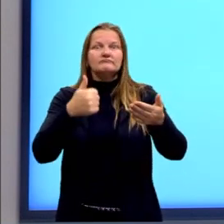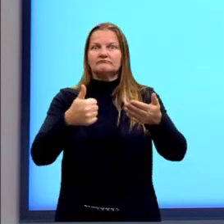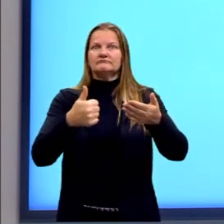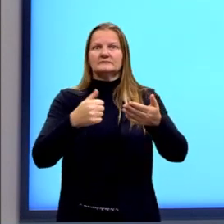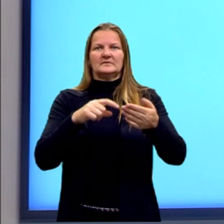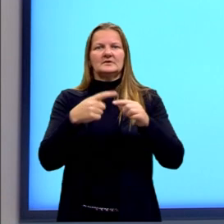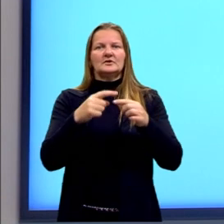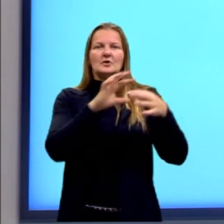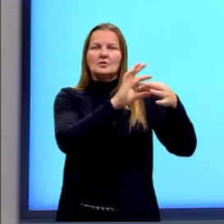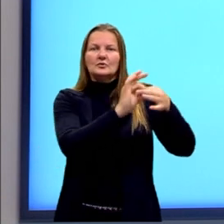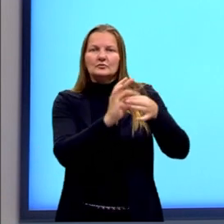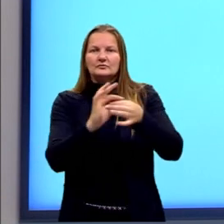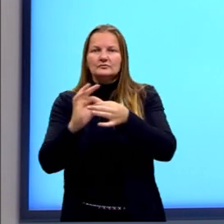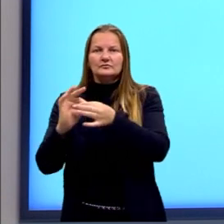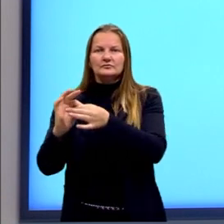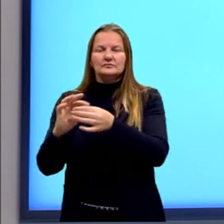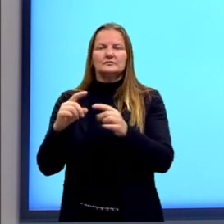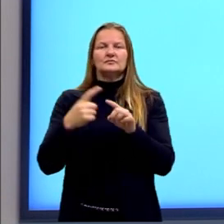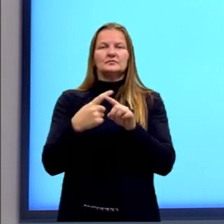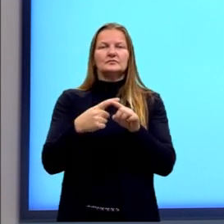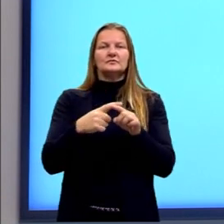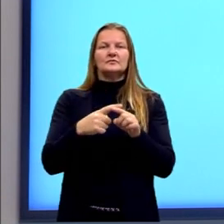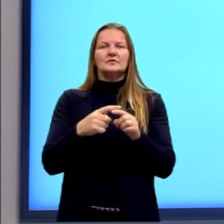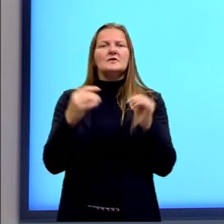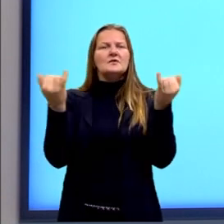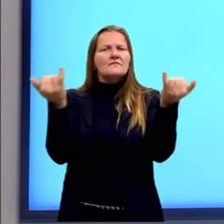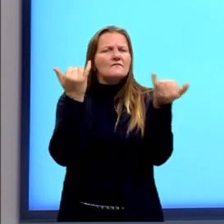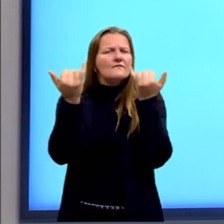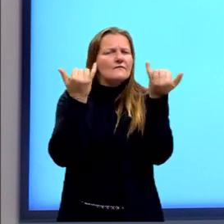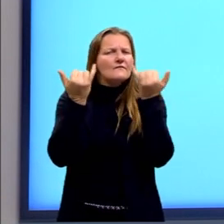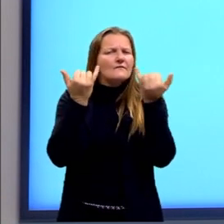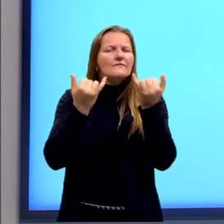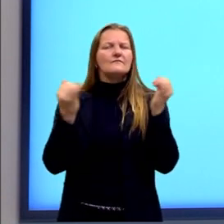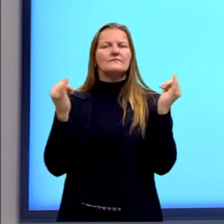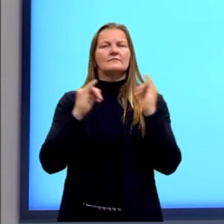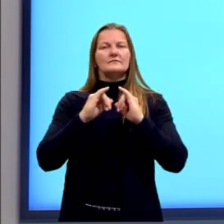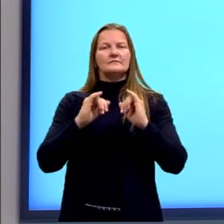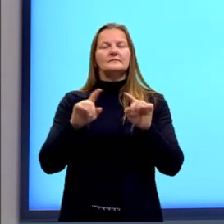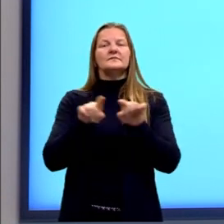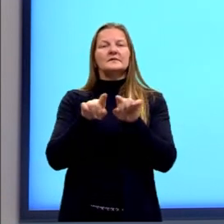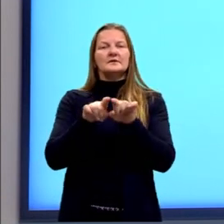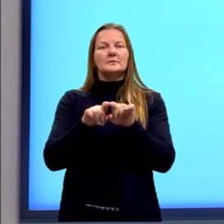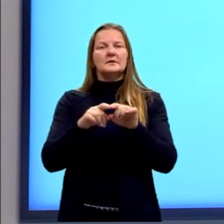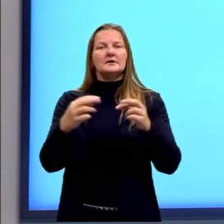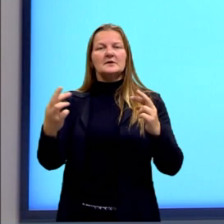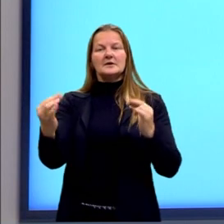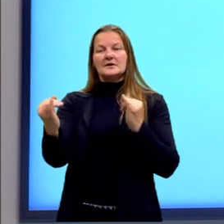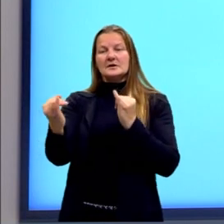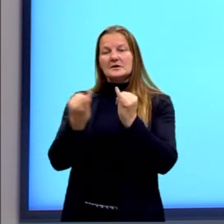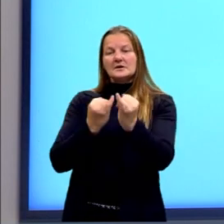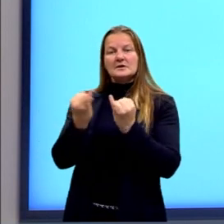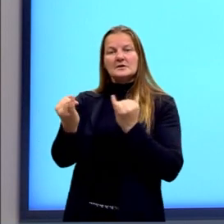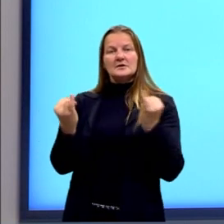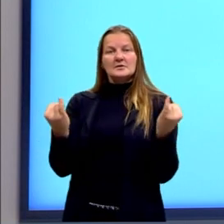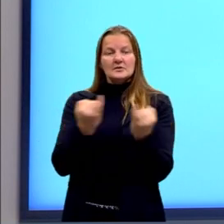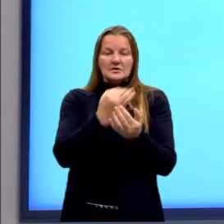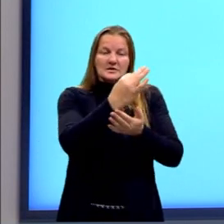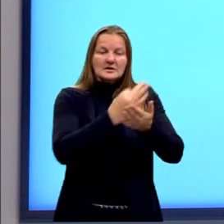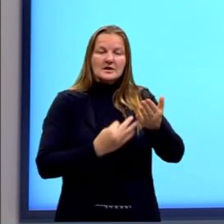situacionalidade, a informatividade e a intertextualidade.